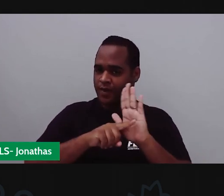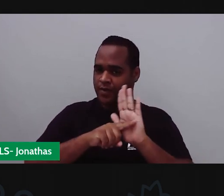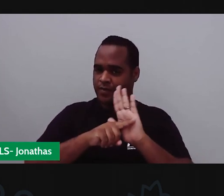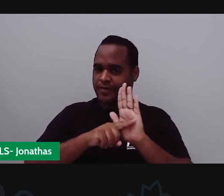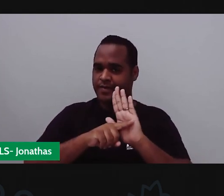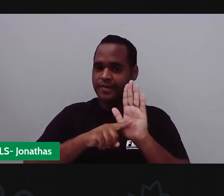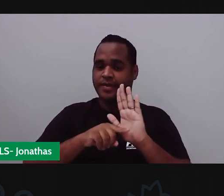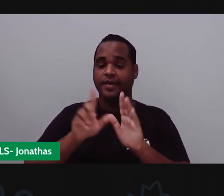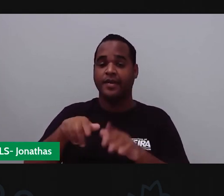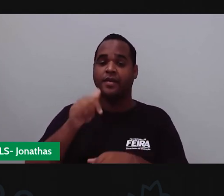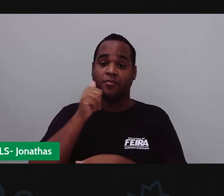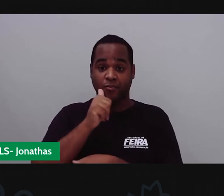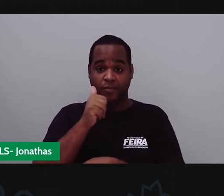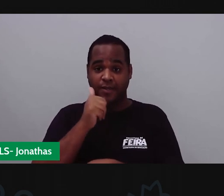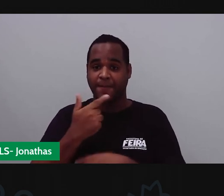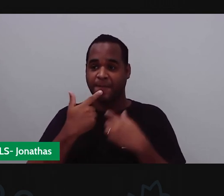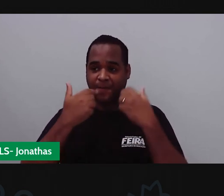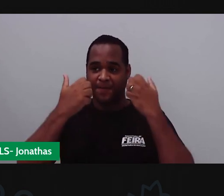livro da Charlotte que